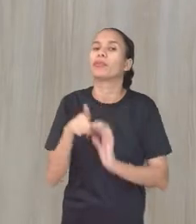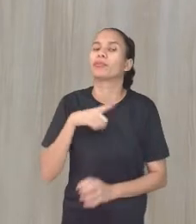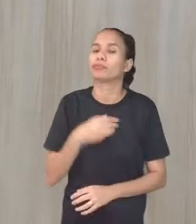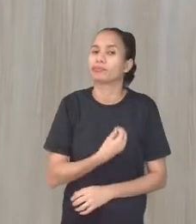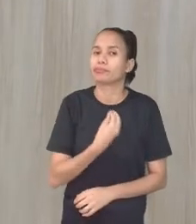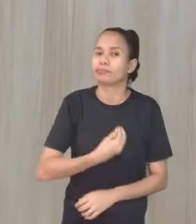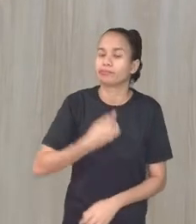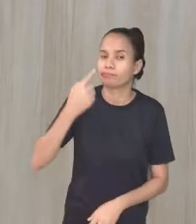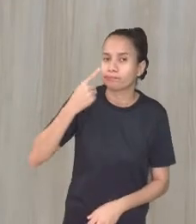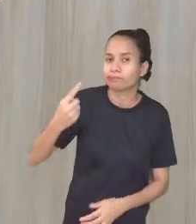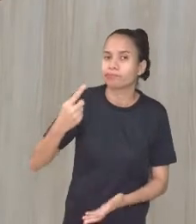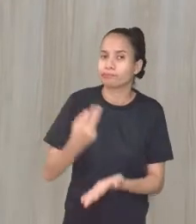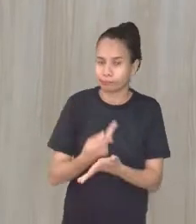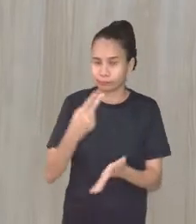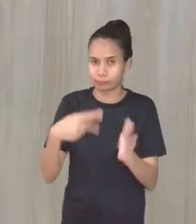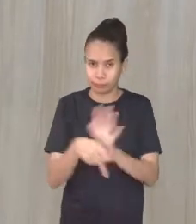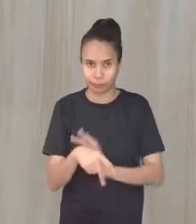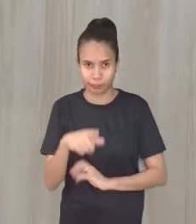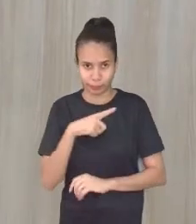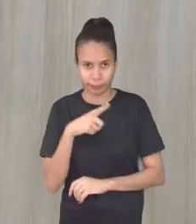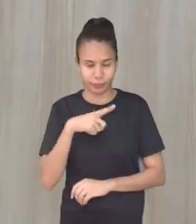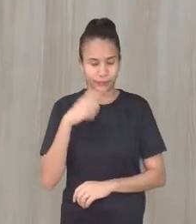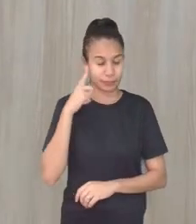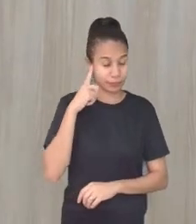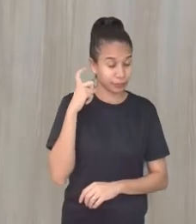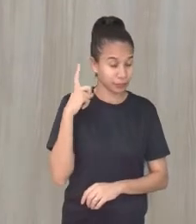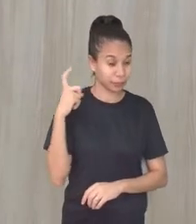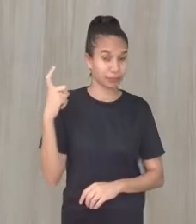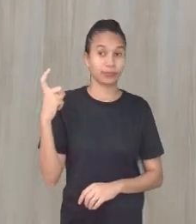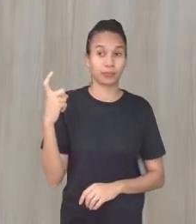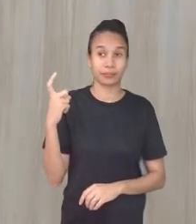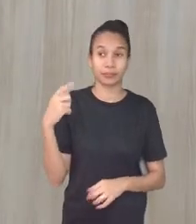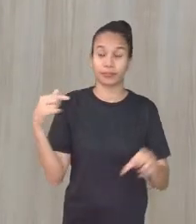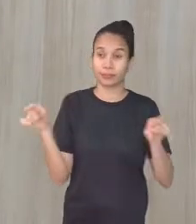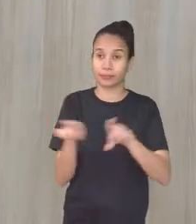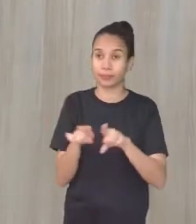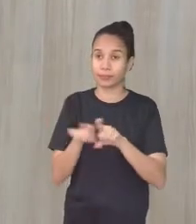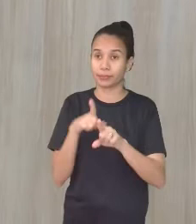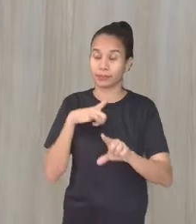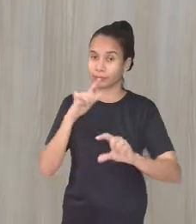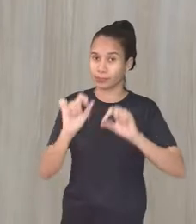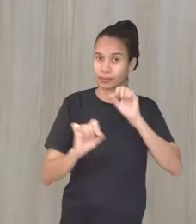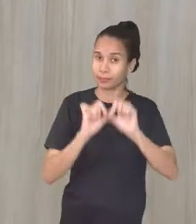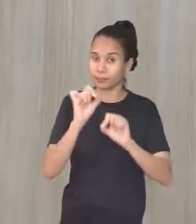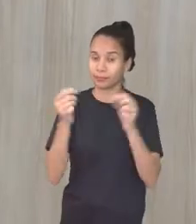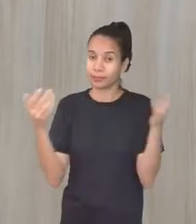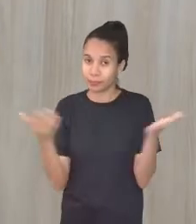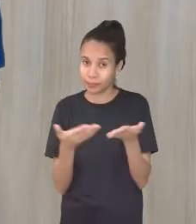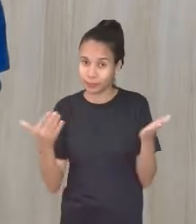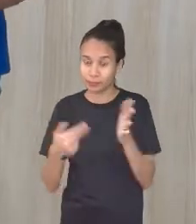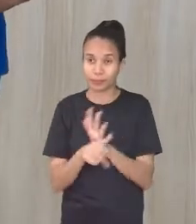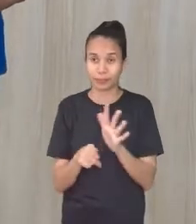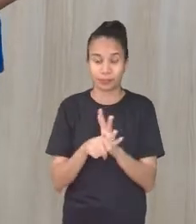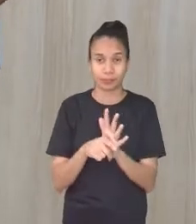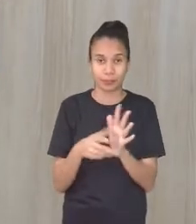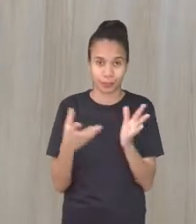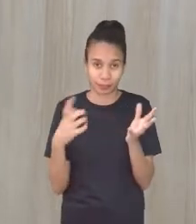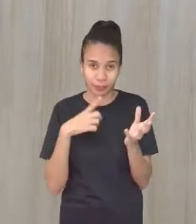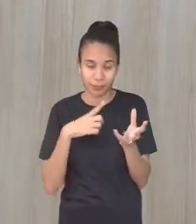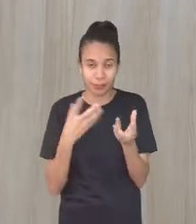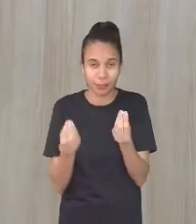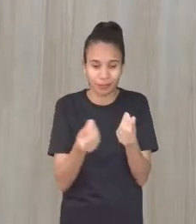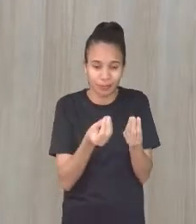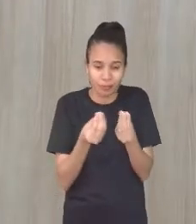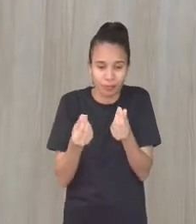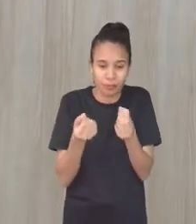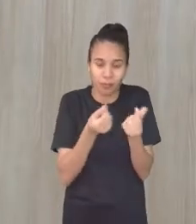estímulos que estão levando você a ter essa questão aí do zumbido? O é que nós temos? Agora a gente tem a questão aí do tato. Não é?